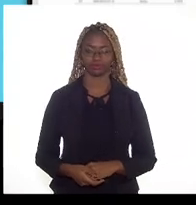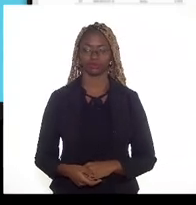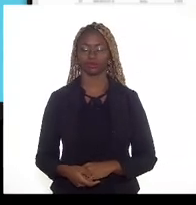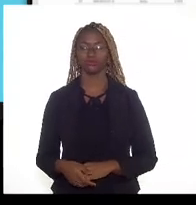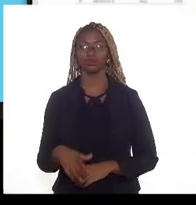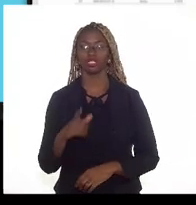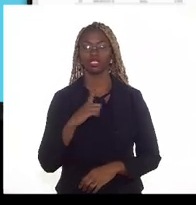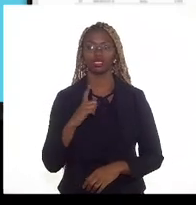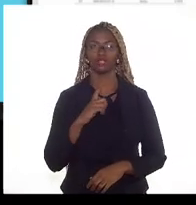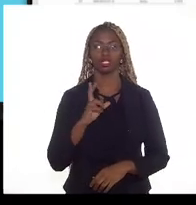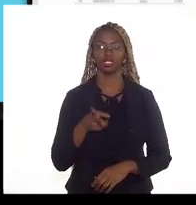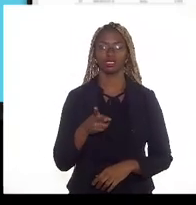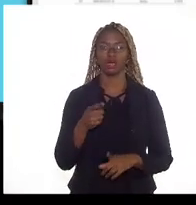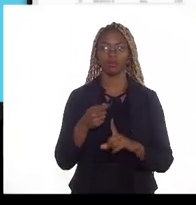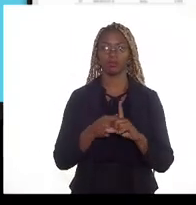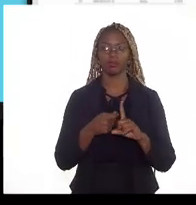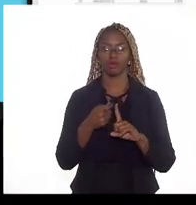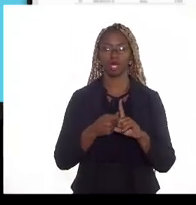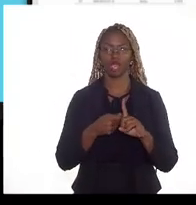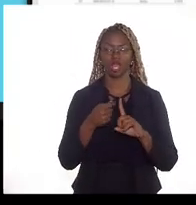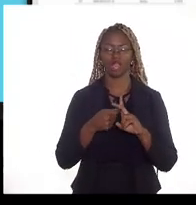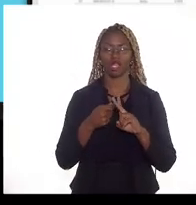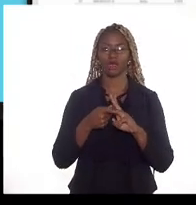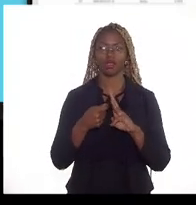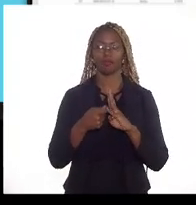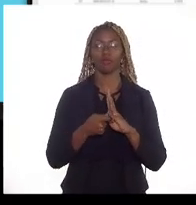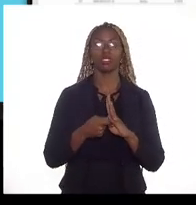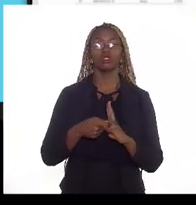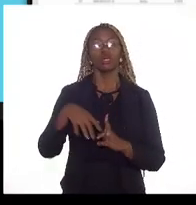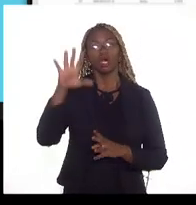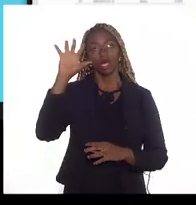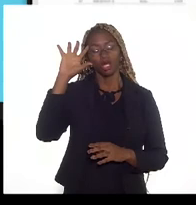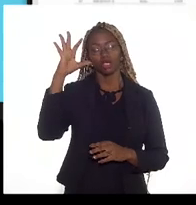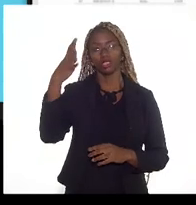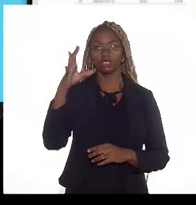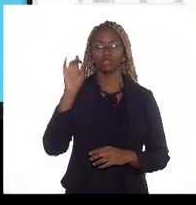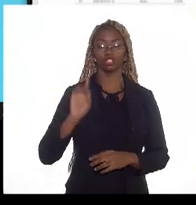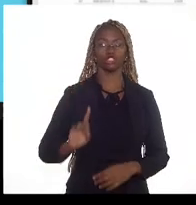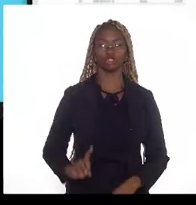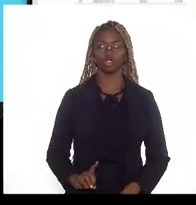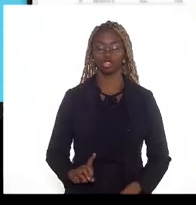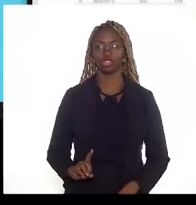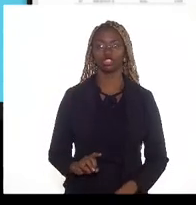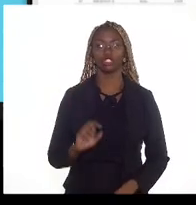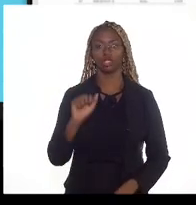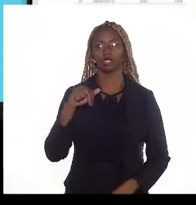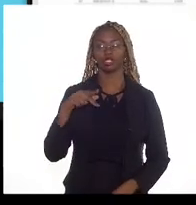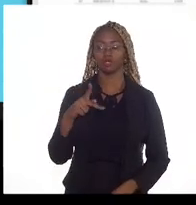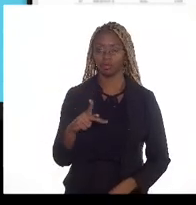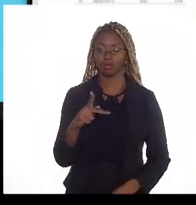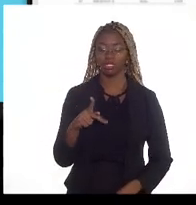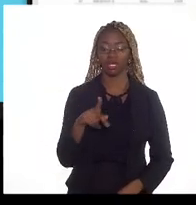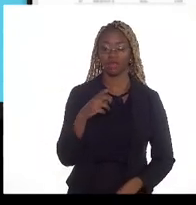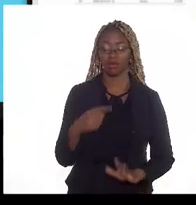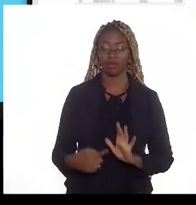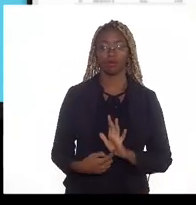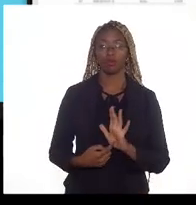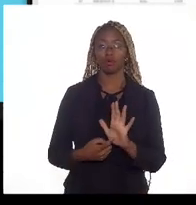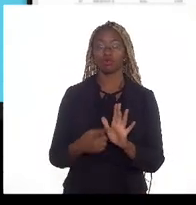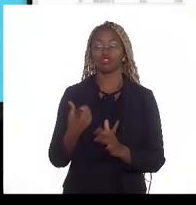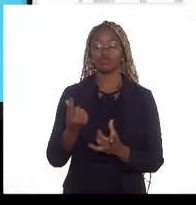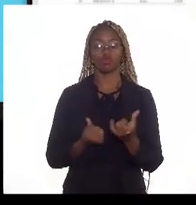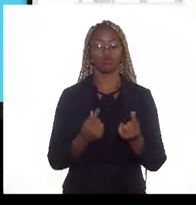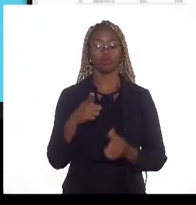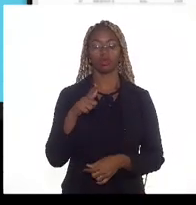mês uma resolução da diretoria da ANP que especifica o preço de gás